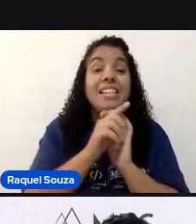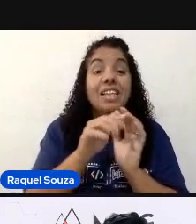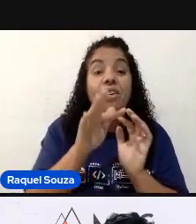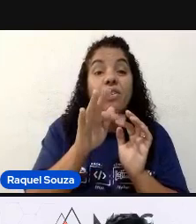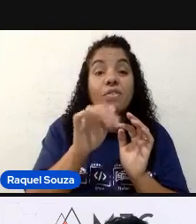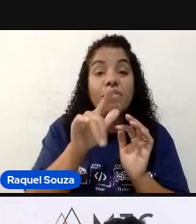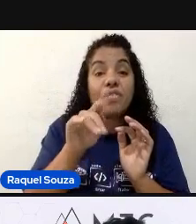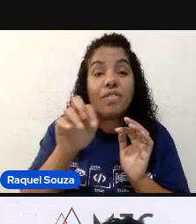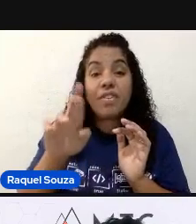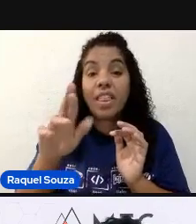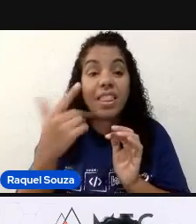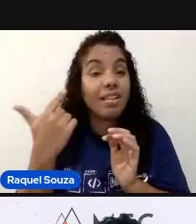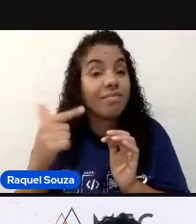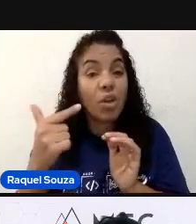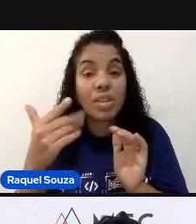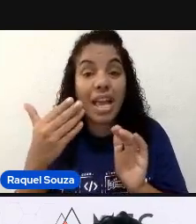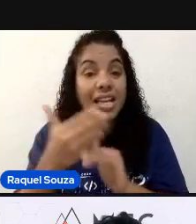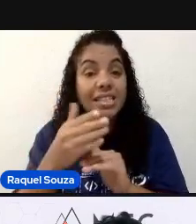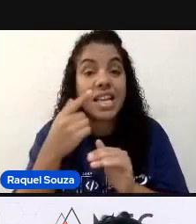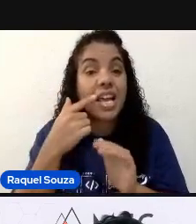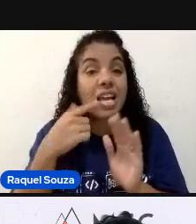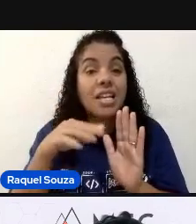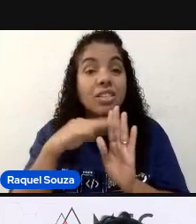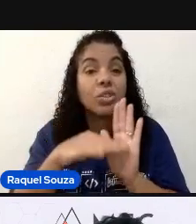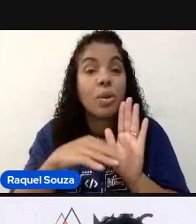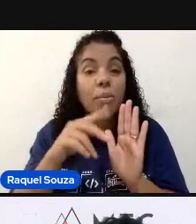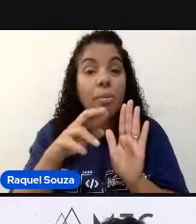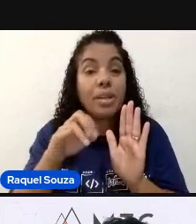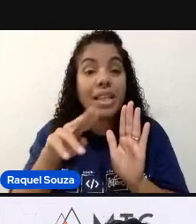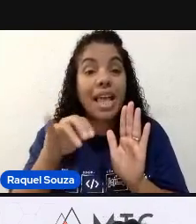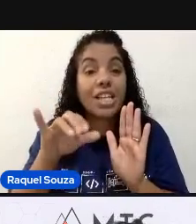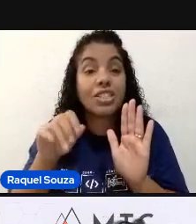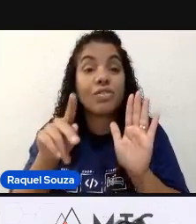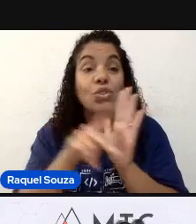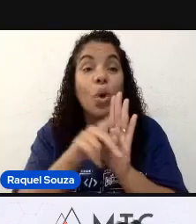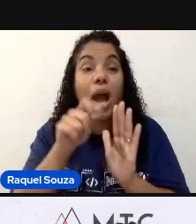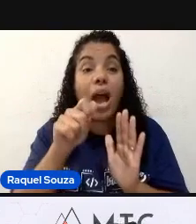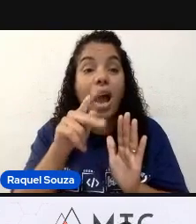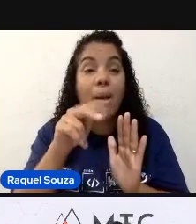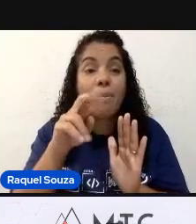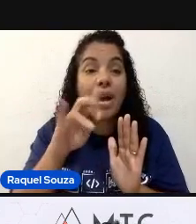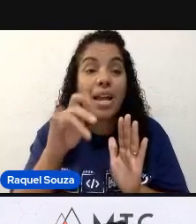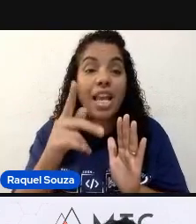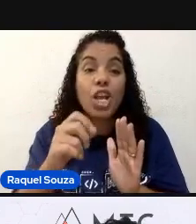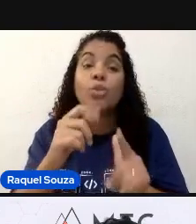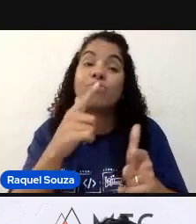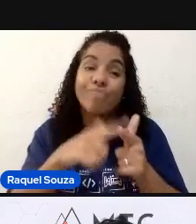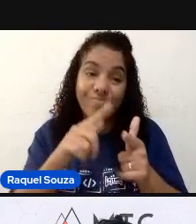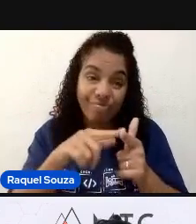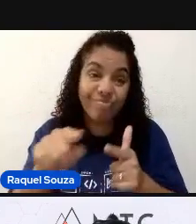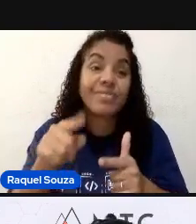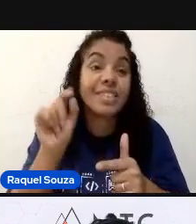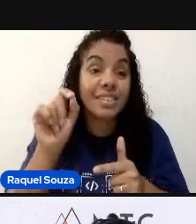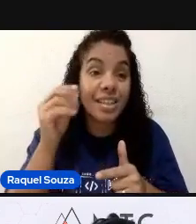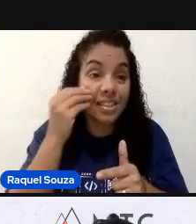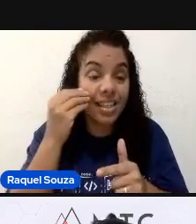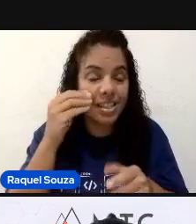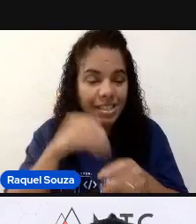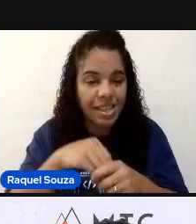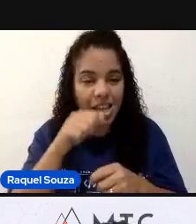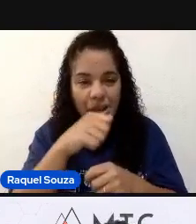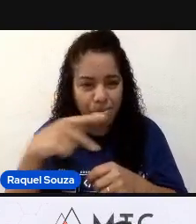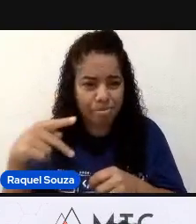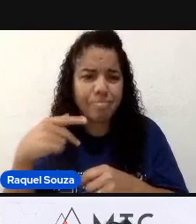não tem acesso às propriedades nativas do aparelho. E isso pode ser um problemão. Porque quem testa aplicativo sabe